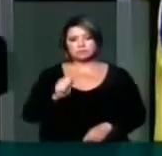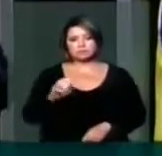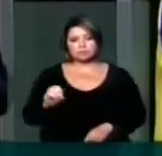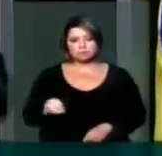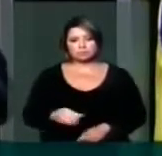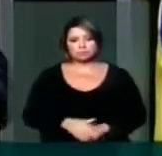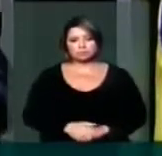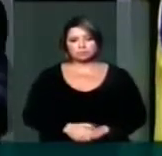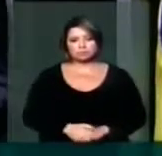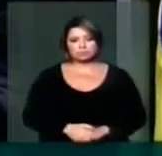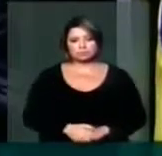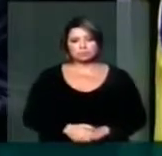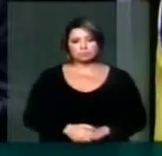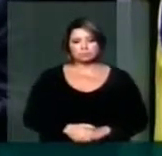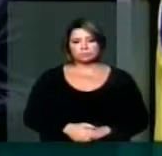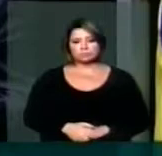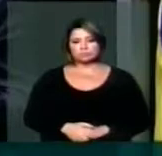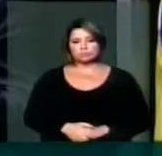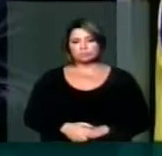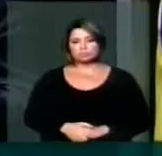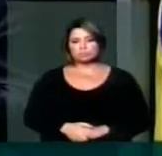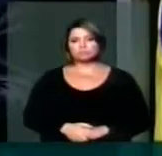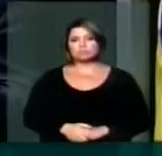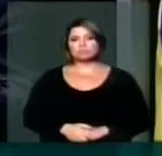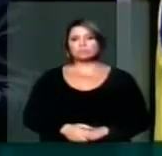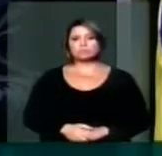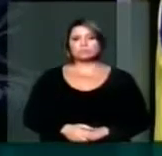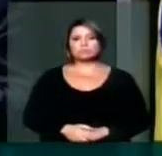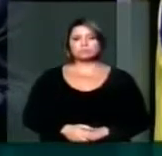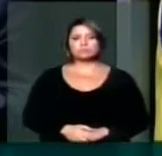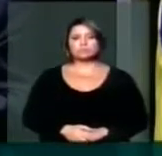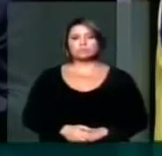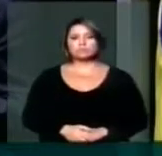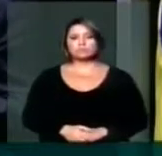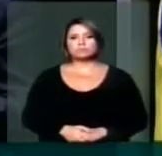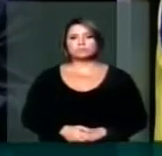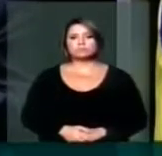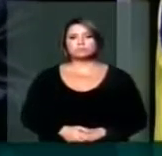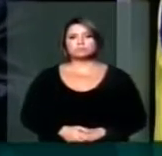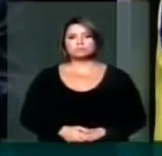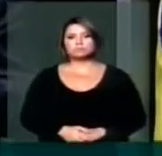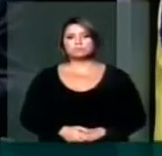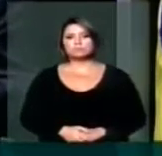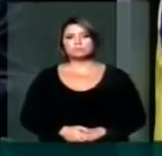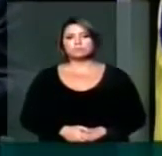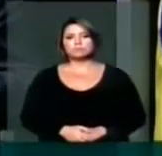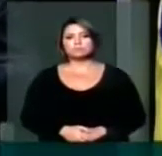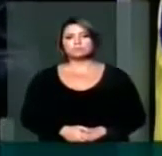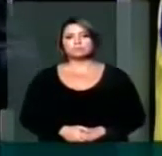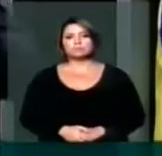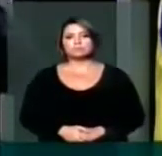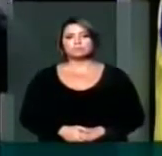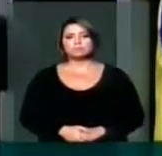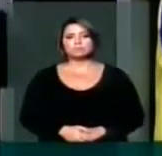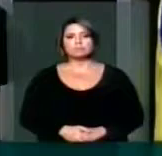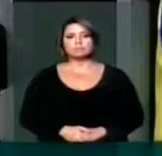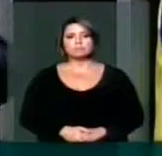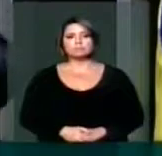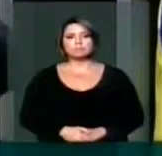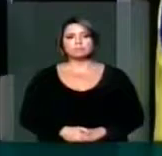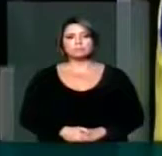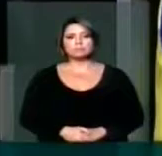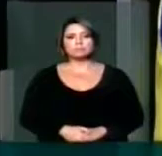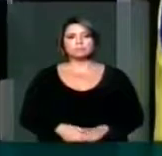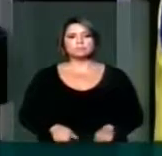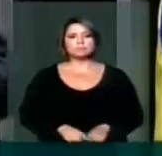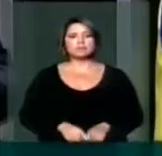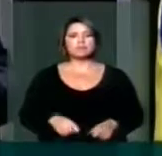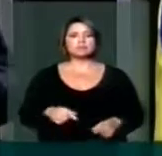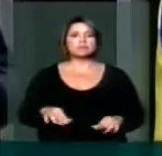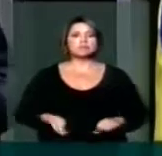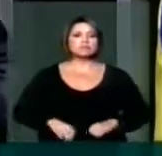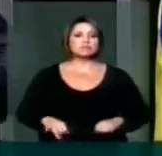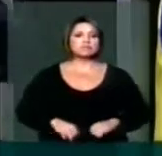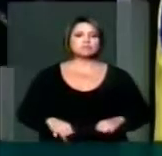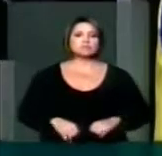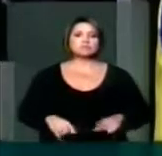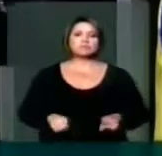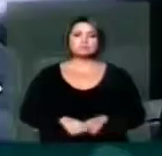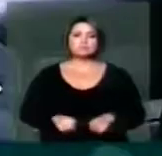penalizada.